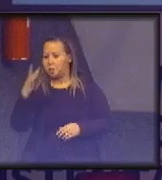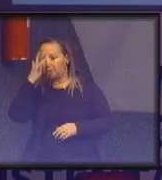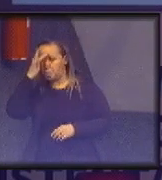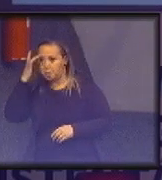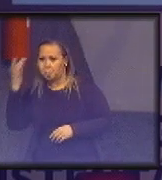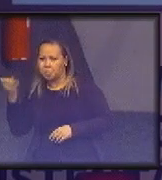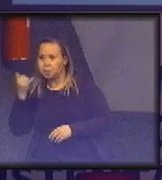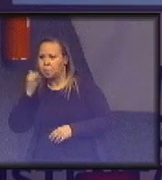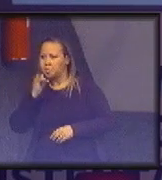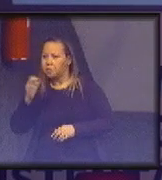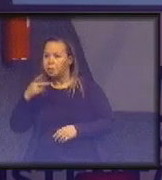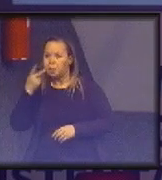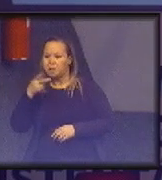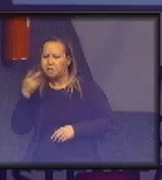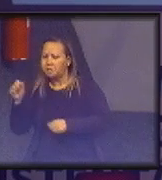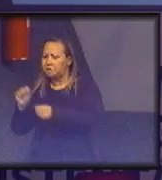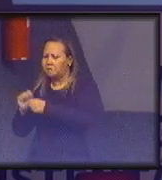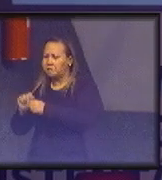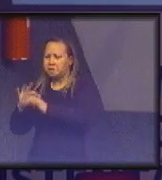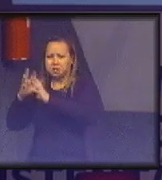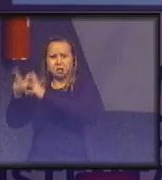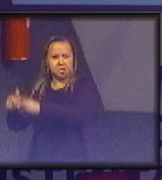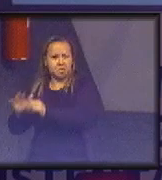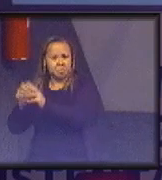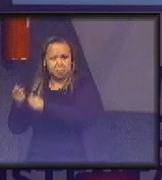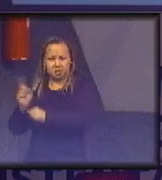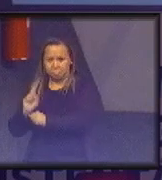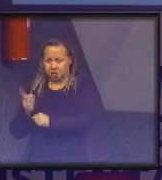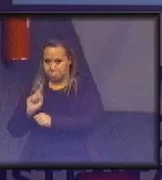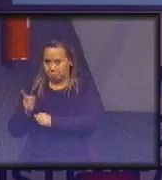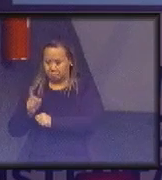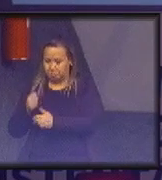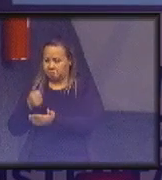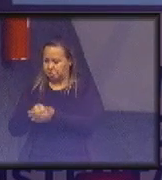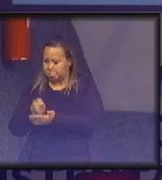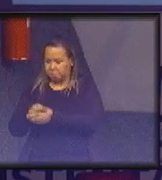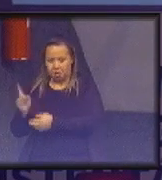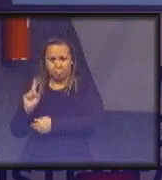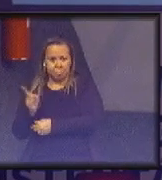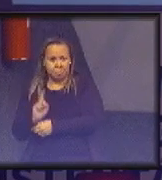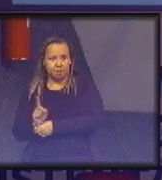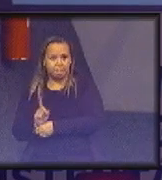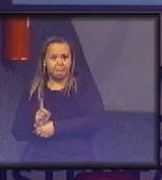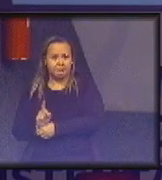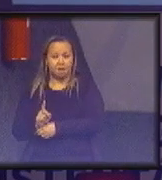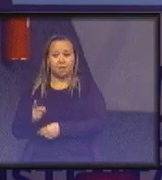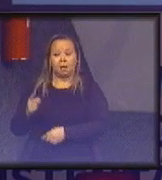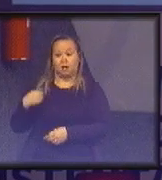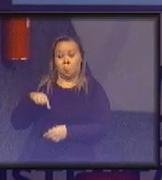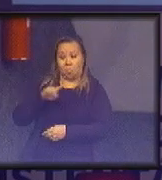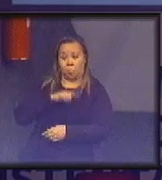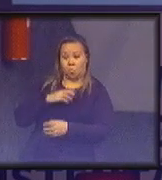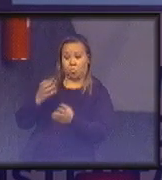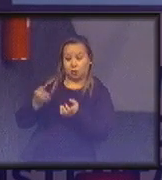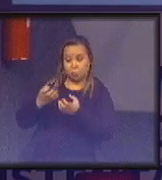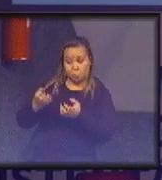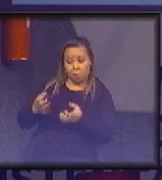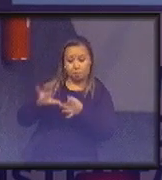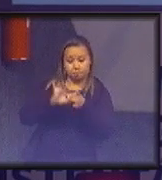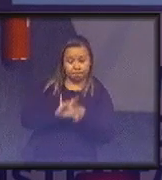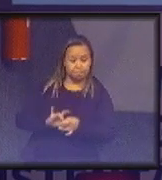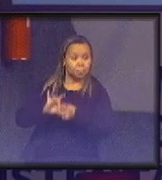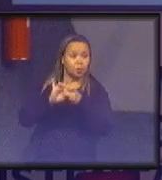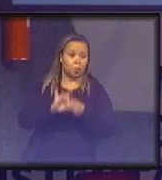que vai tocar tudo ao mesmo tempo, porque ela não vai, e falar que está cumprindo. O a gente quer aqui não é cumprimento, o a gente quer aqui é uma efetividade